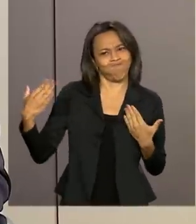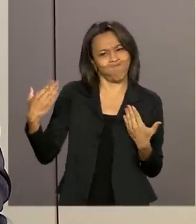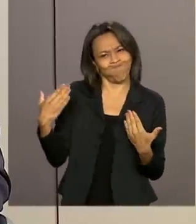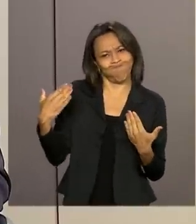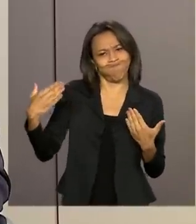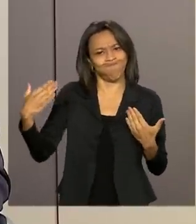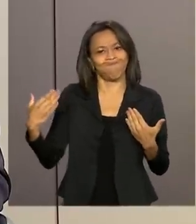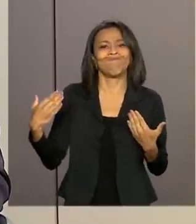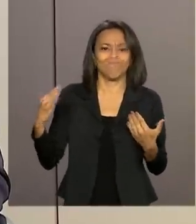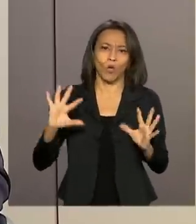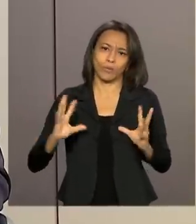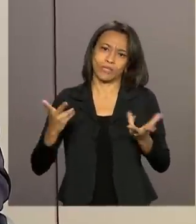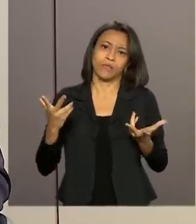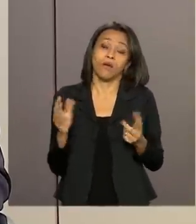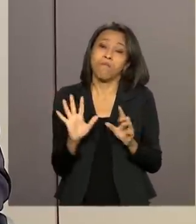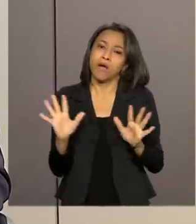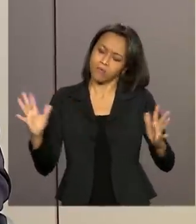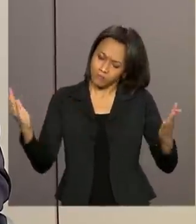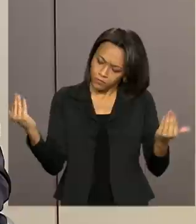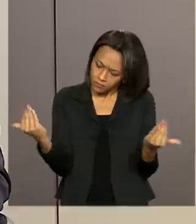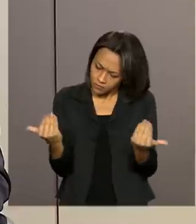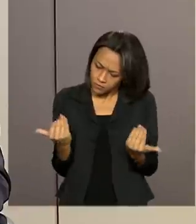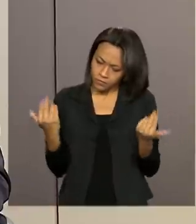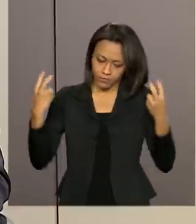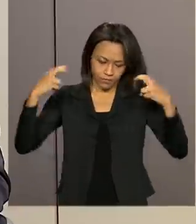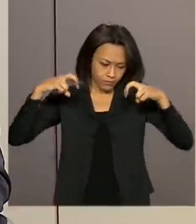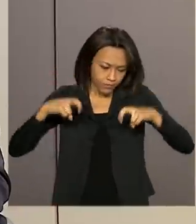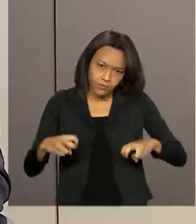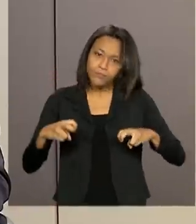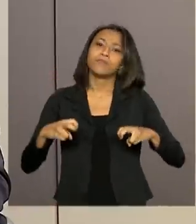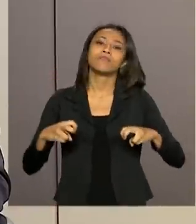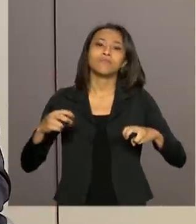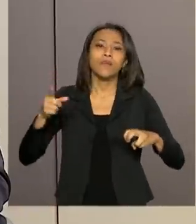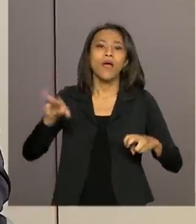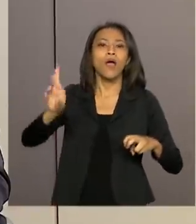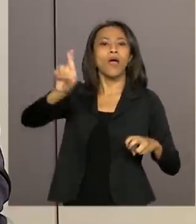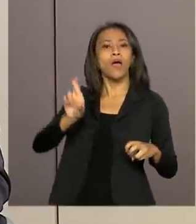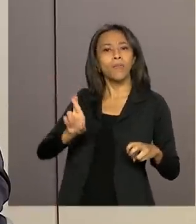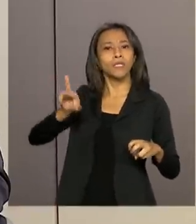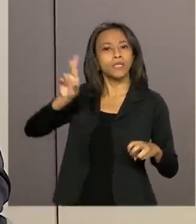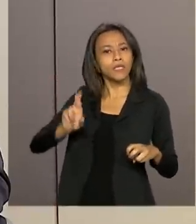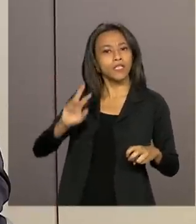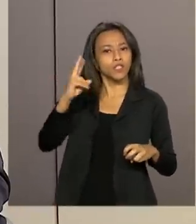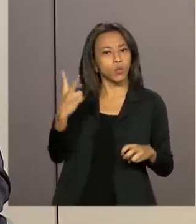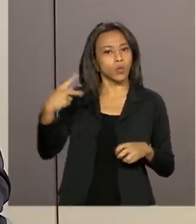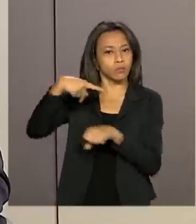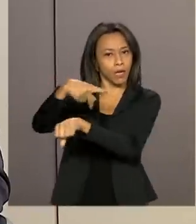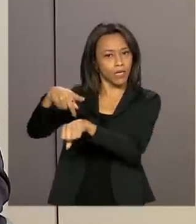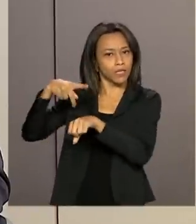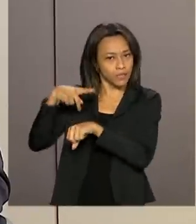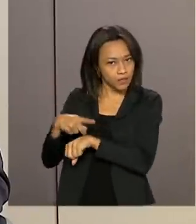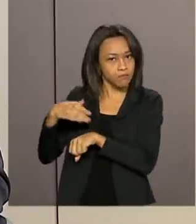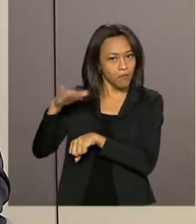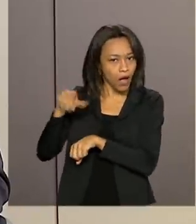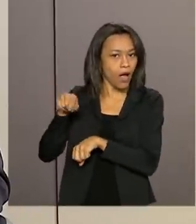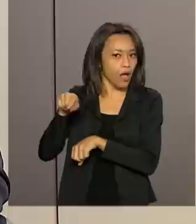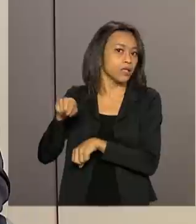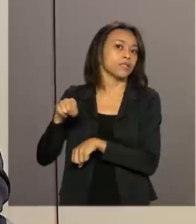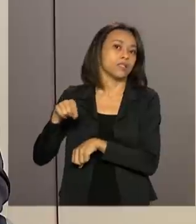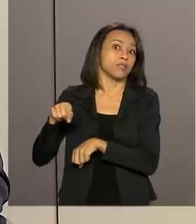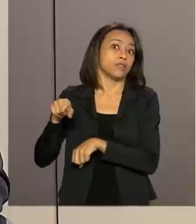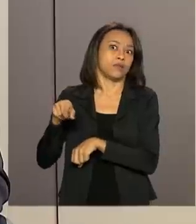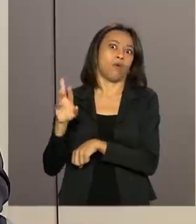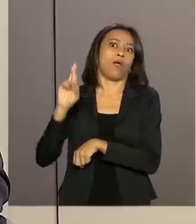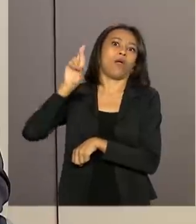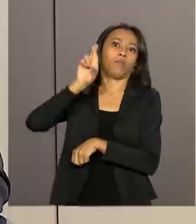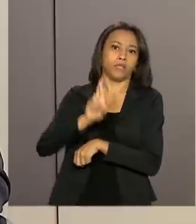mas nós nos sentamos à mesa com os representantes desses dois países, mais notadamente com